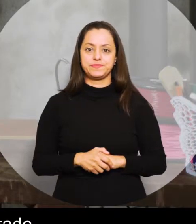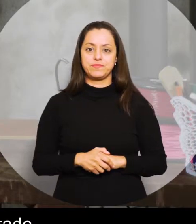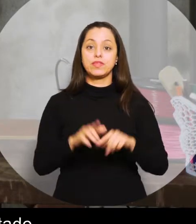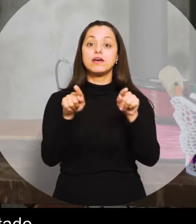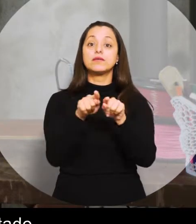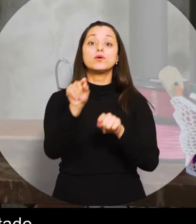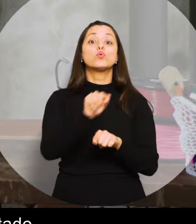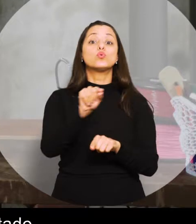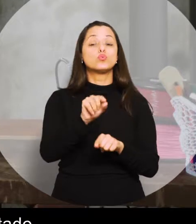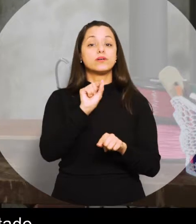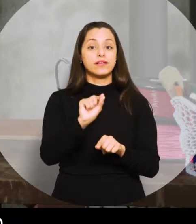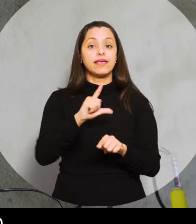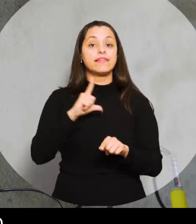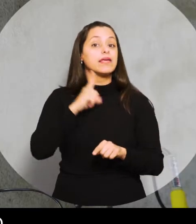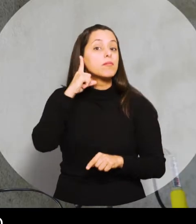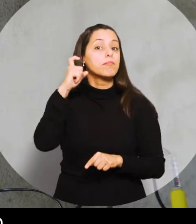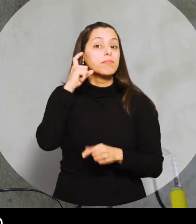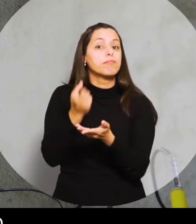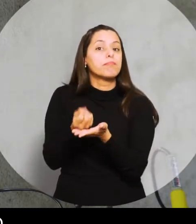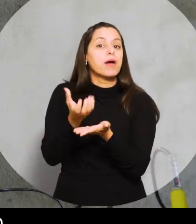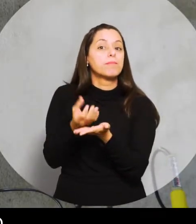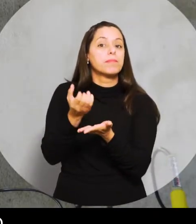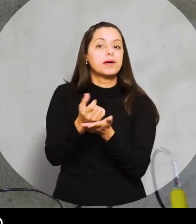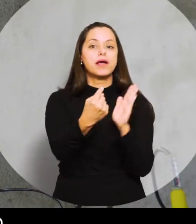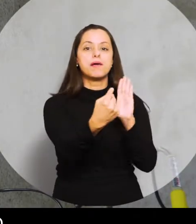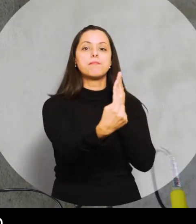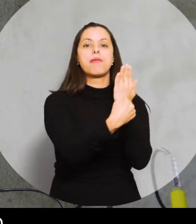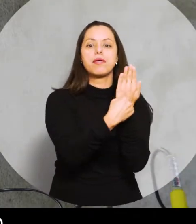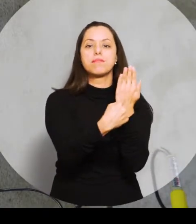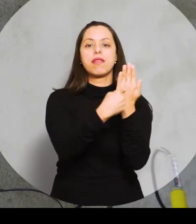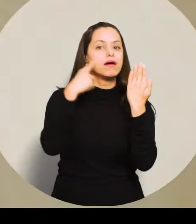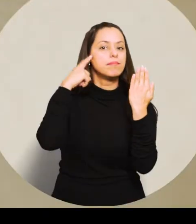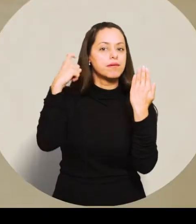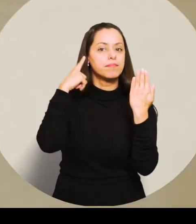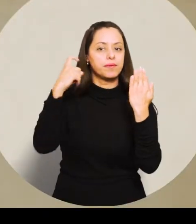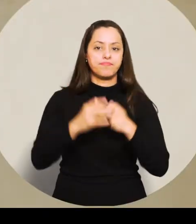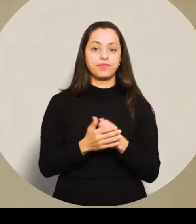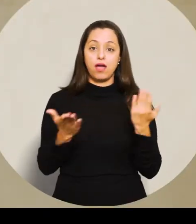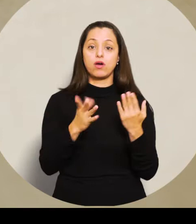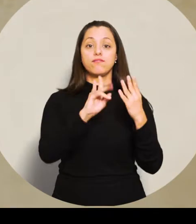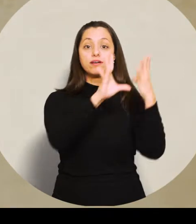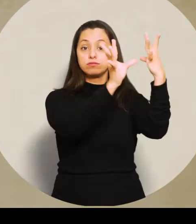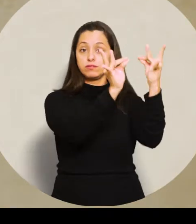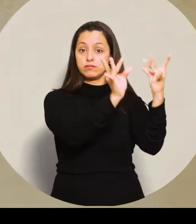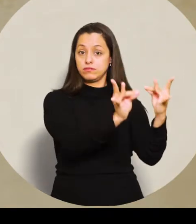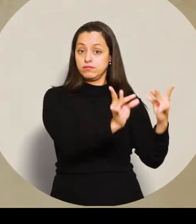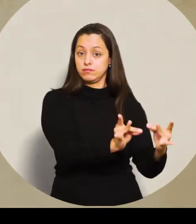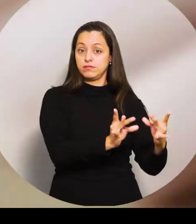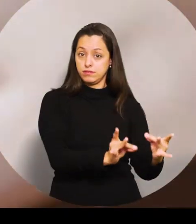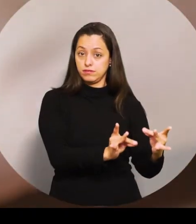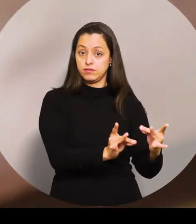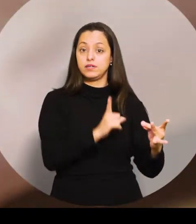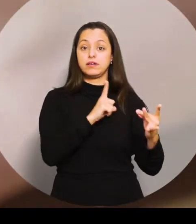sinal sonoro a cada botão apertado. Agora a gente vai colar os painéis de LED no painel de madeira. Gui fixa a